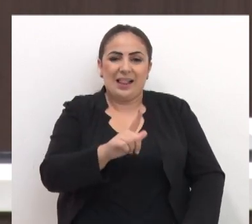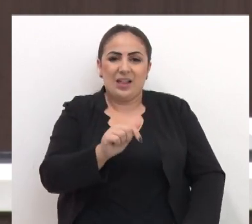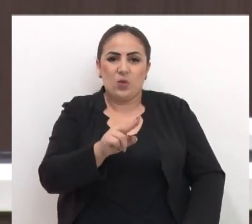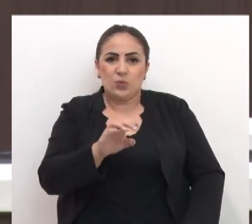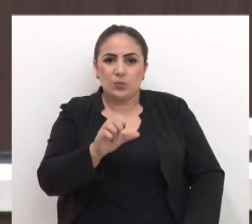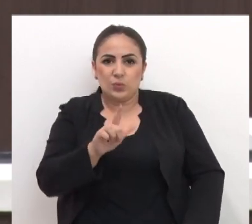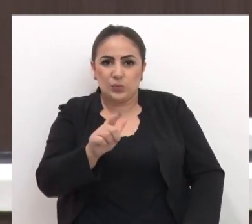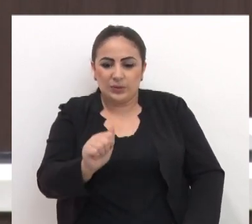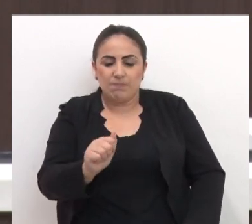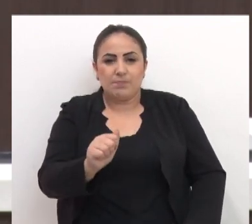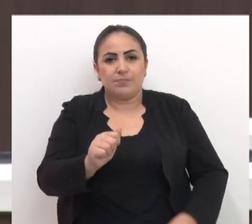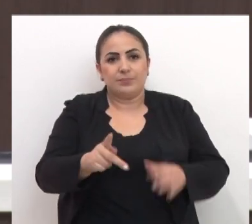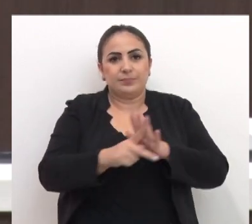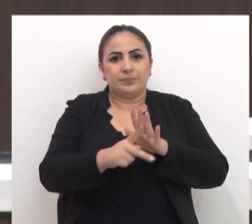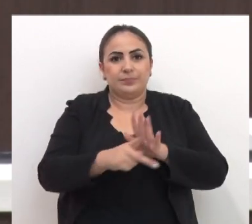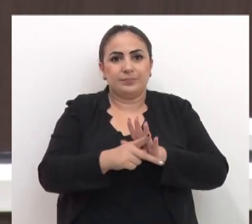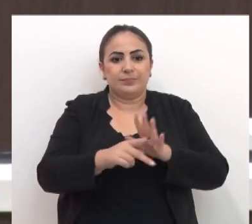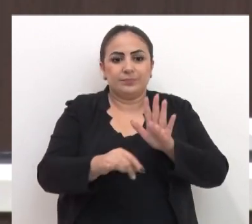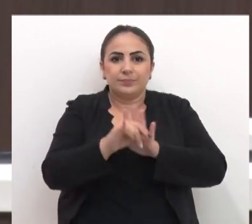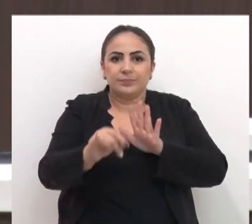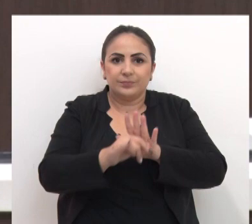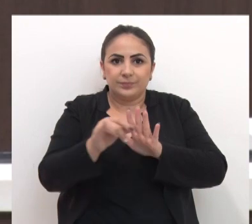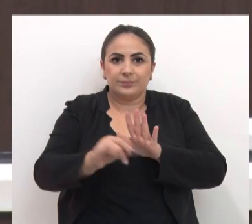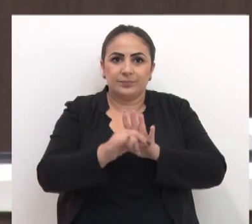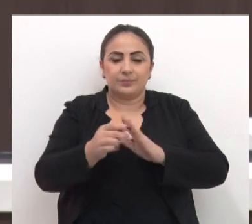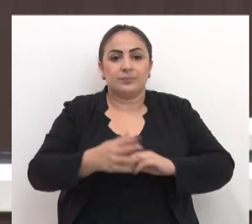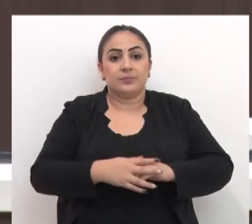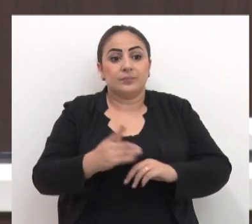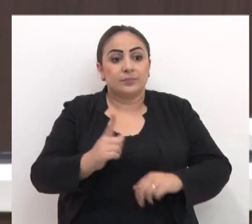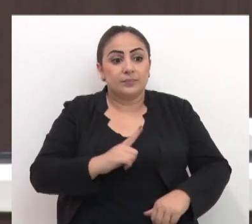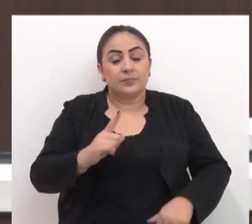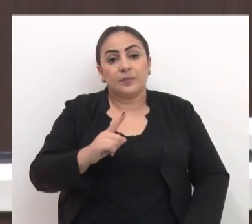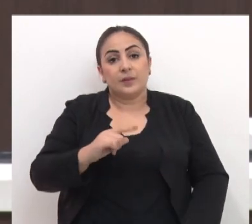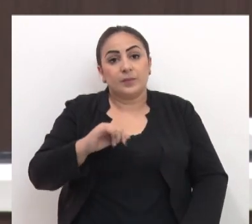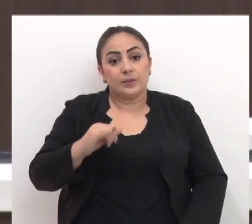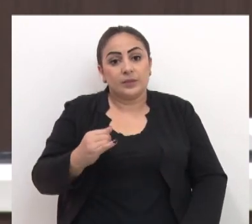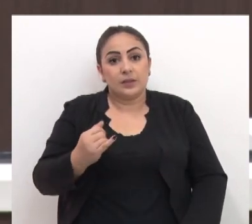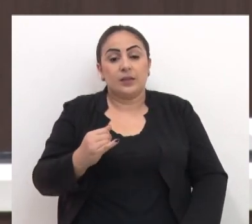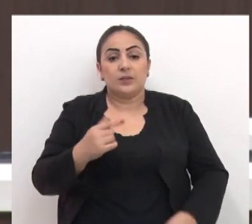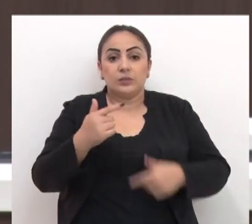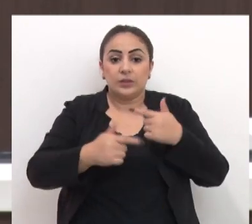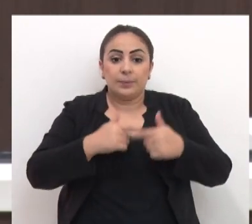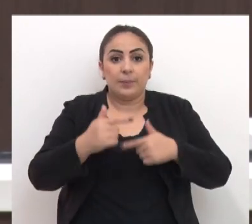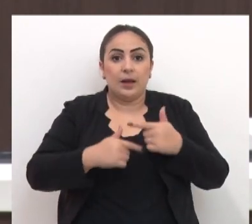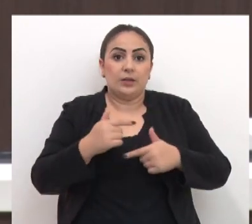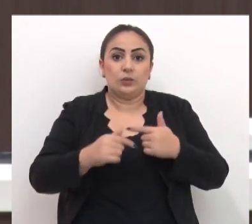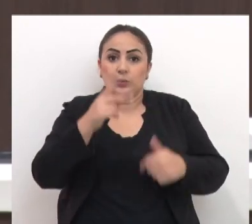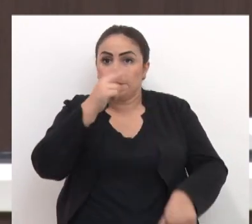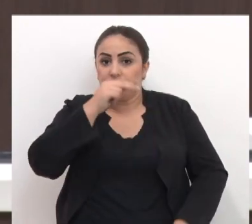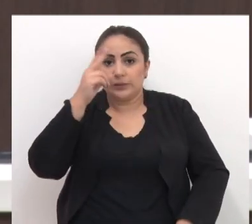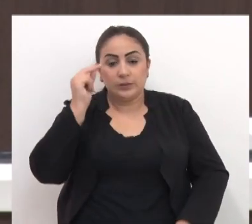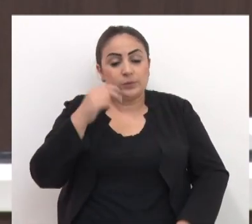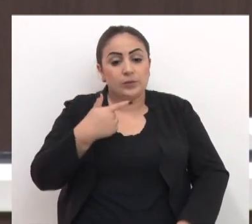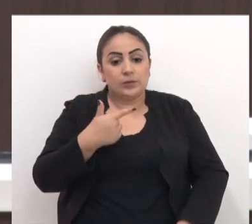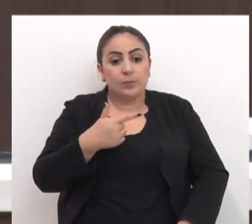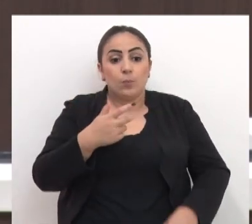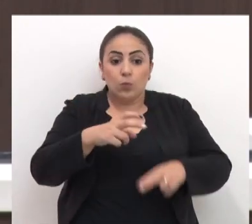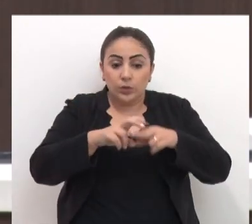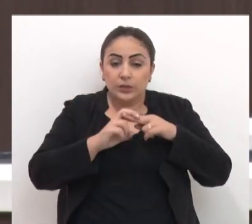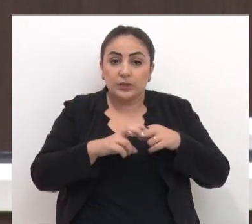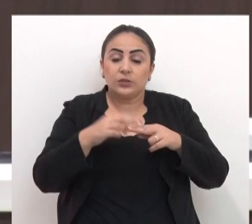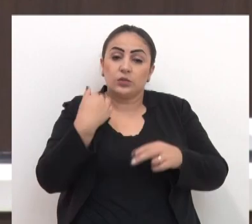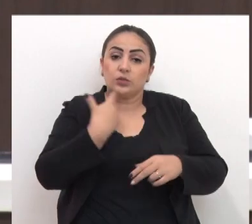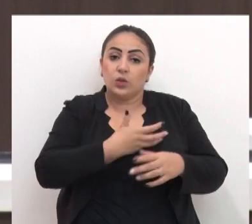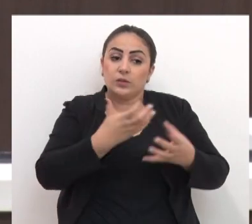na licitação, teria oportunidade de um trabalho de emprego no município, então nesse sentido